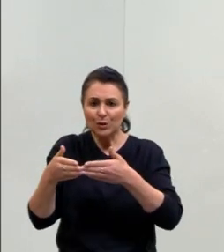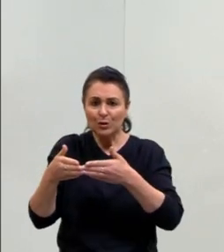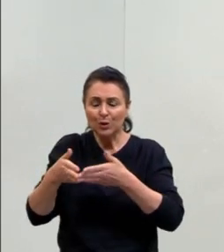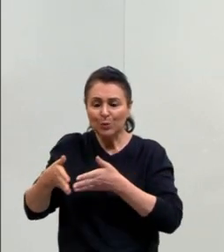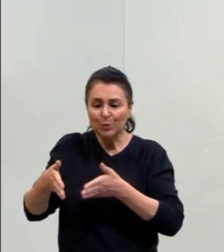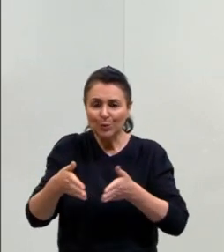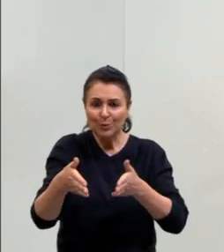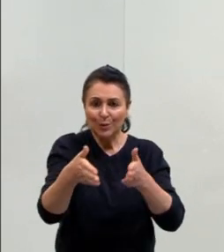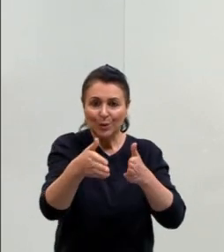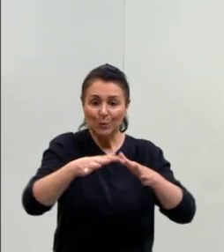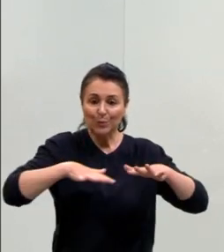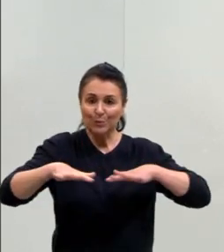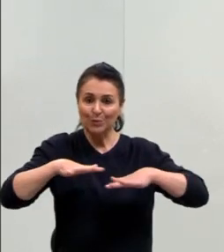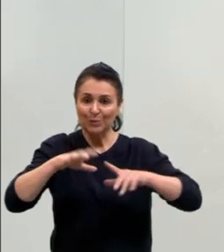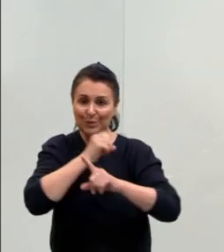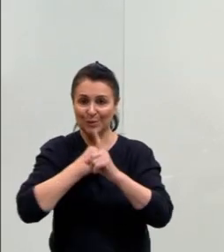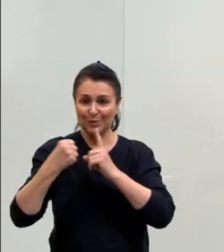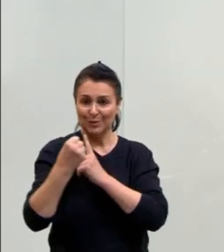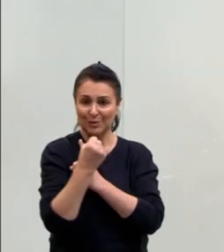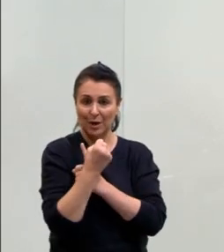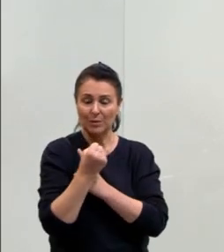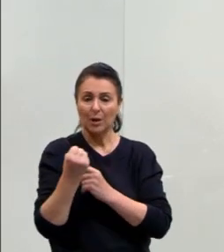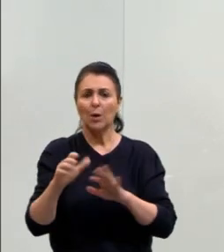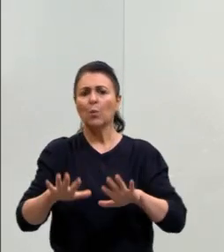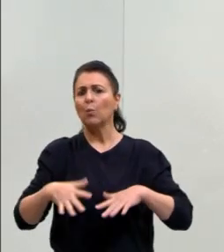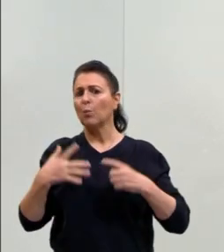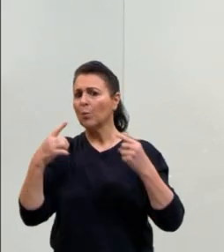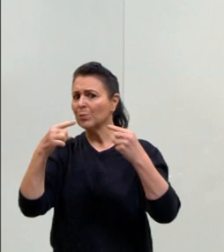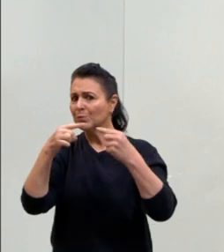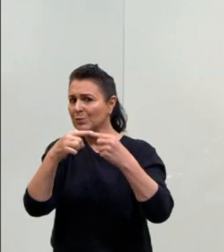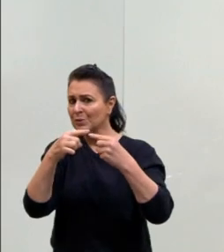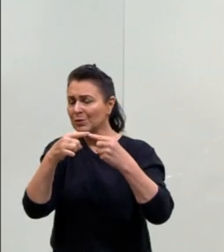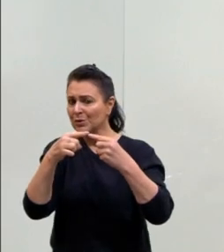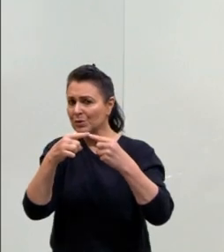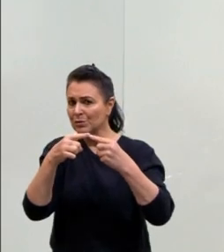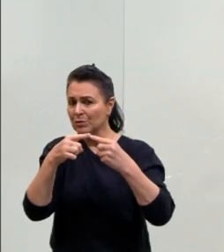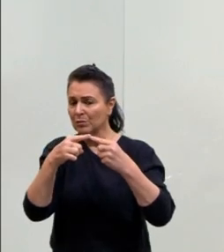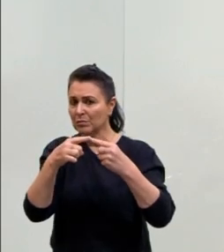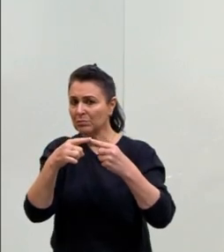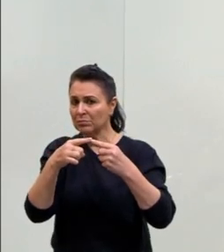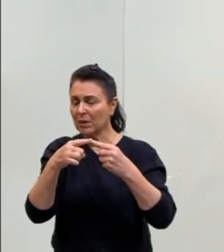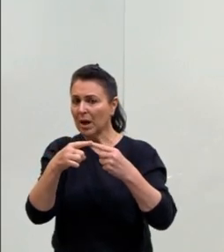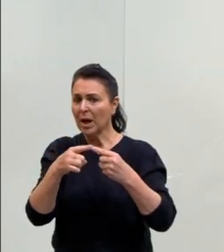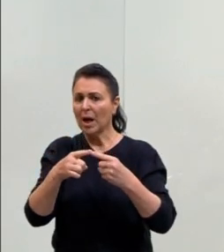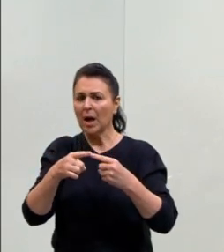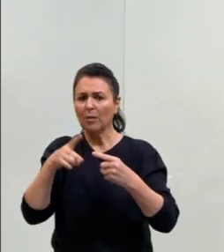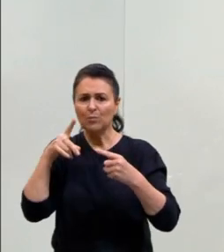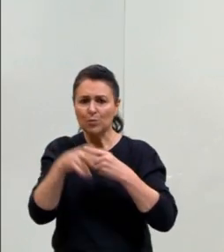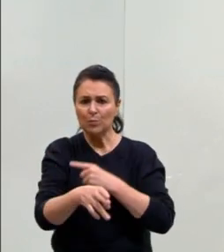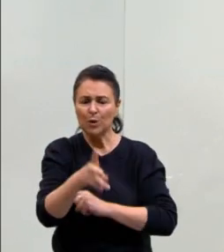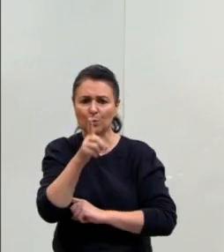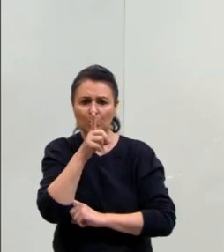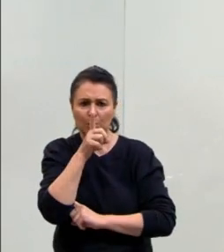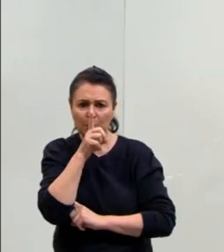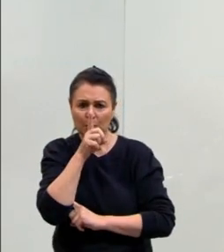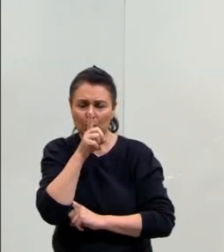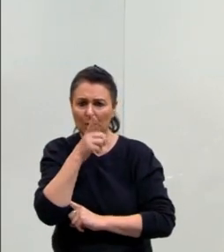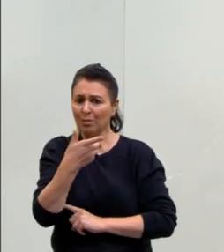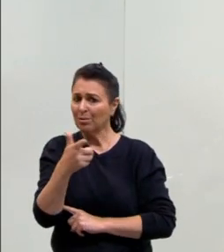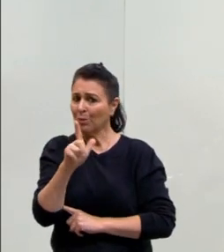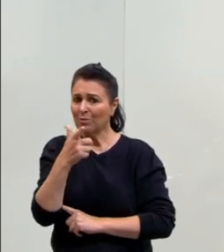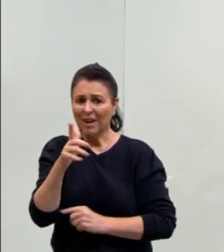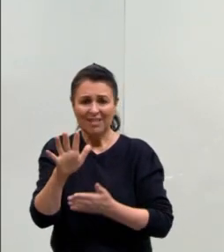pelos movimentos sociais. O objetivo é romper com o silêncio que persiste nos currículos tradicionais